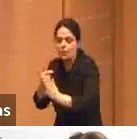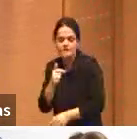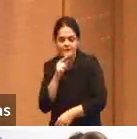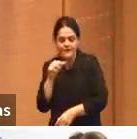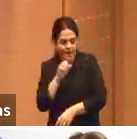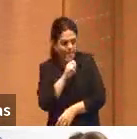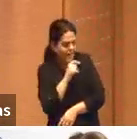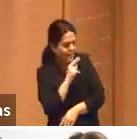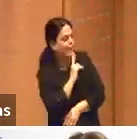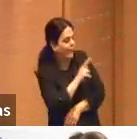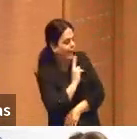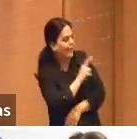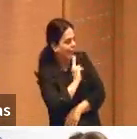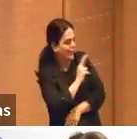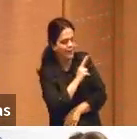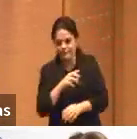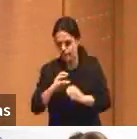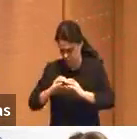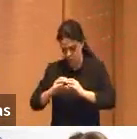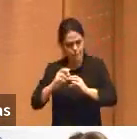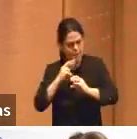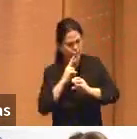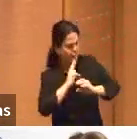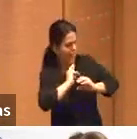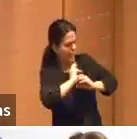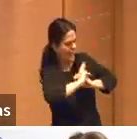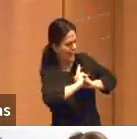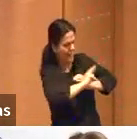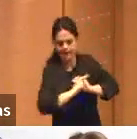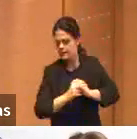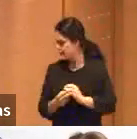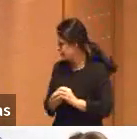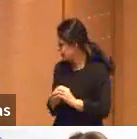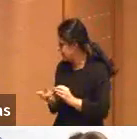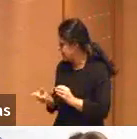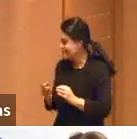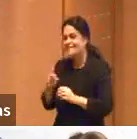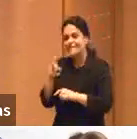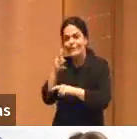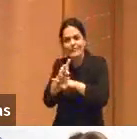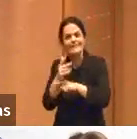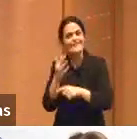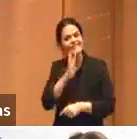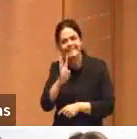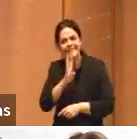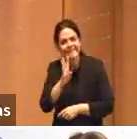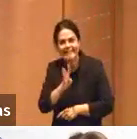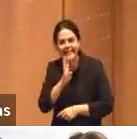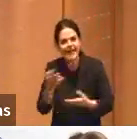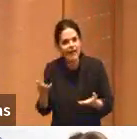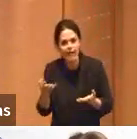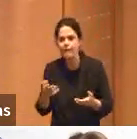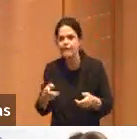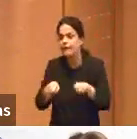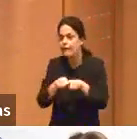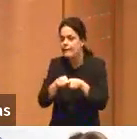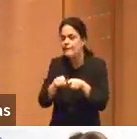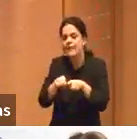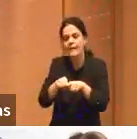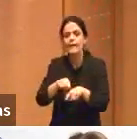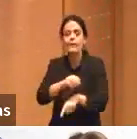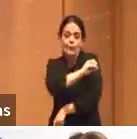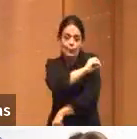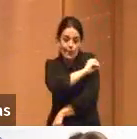agradece, Alex, é um barato esse vídeo, ou seja, uma interface simples, por voz, até um analfabeto tem acesso ao chat